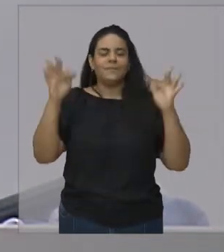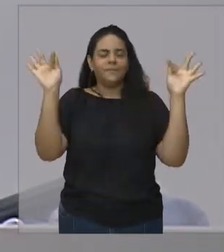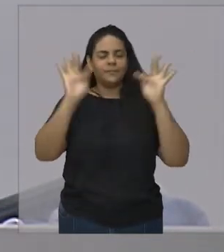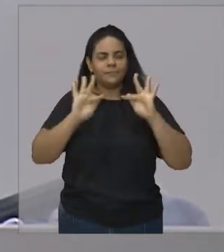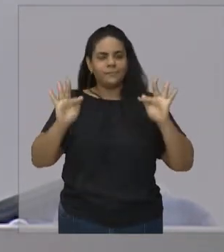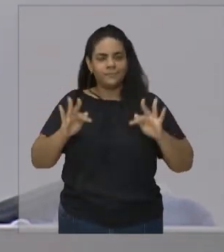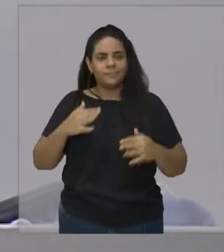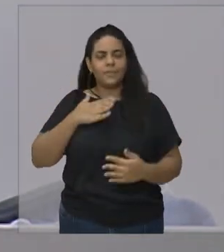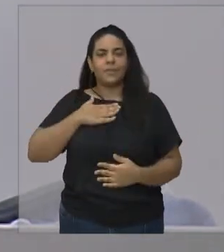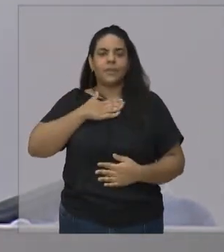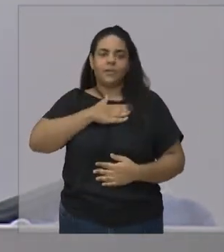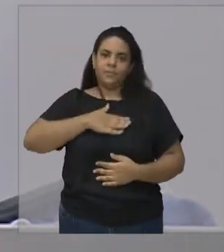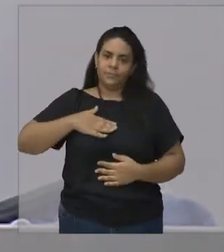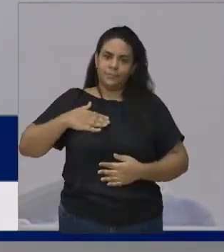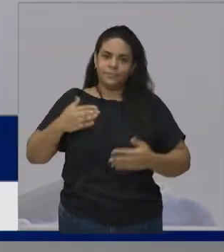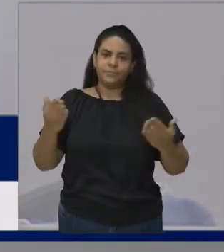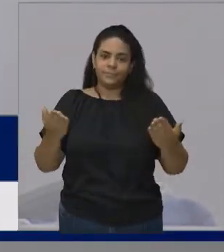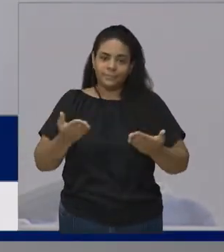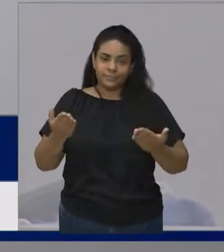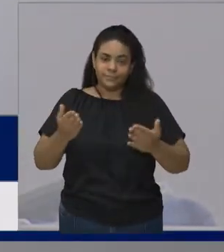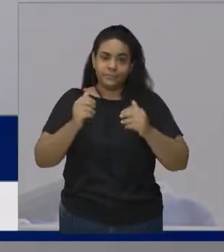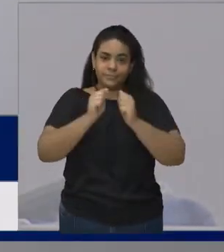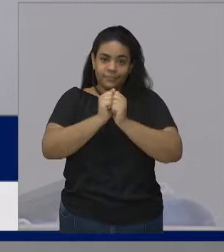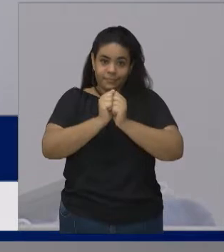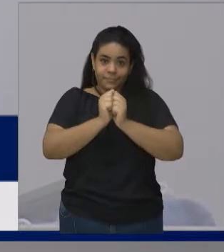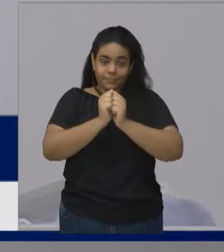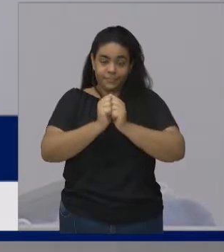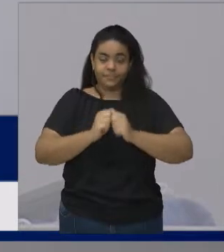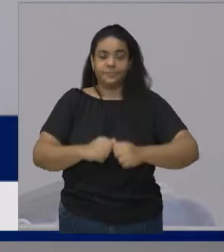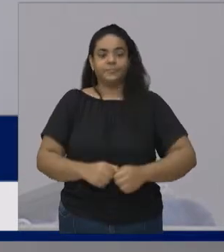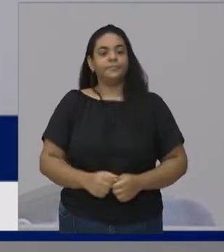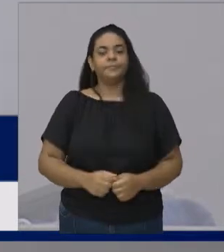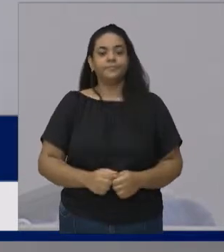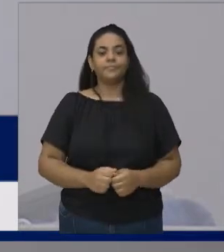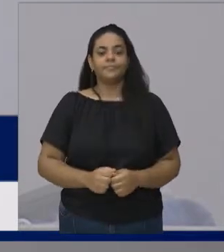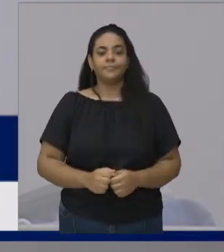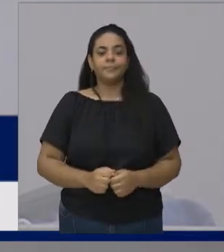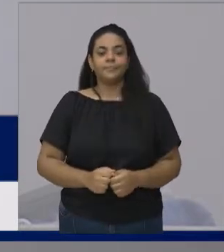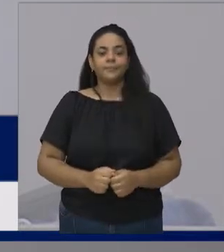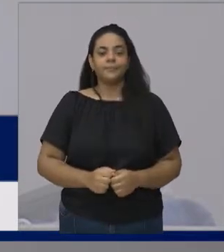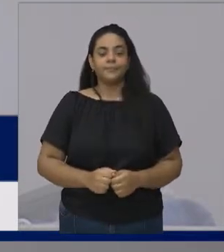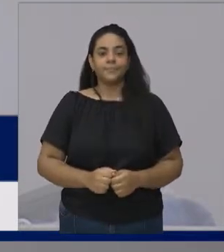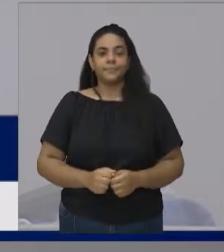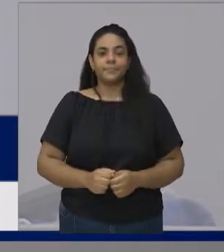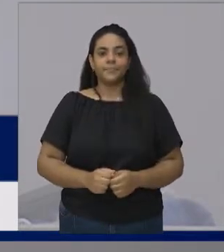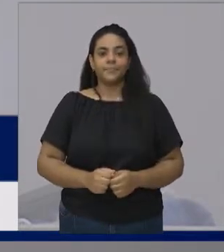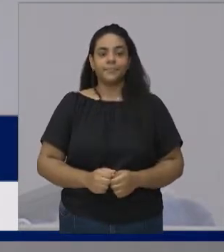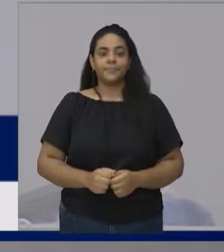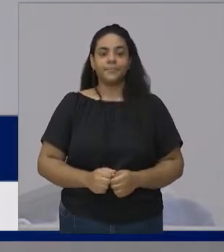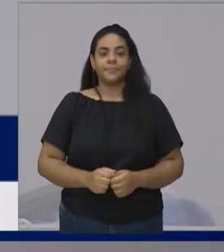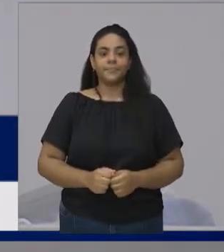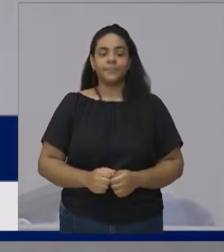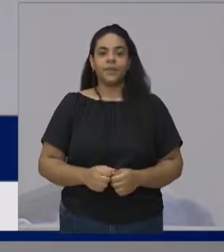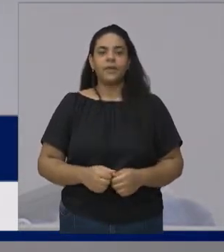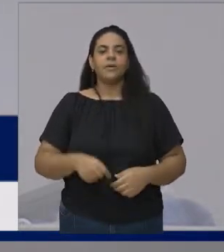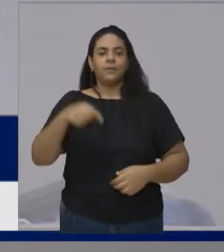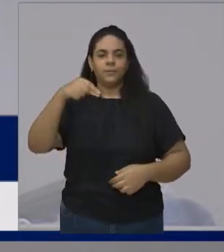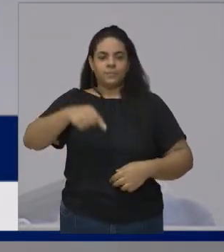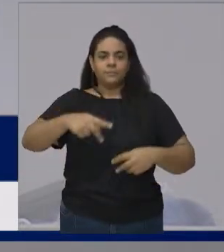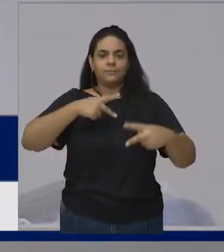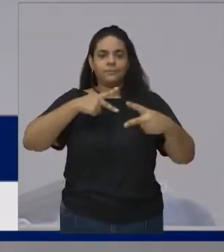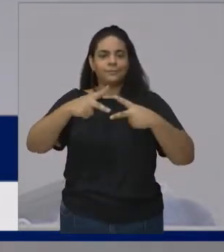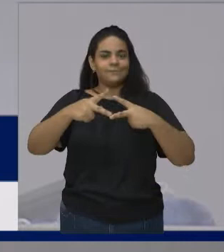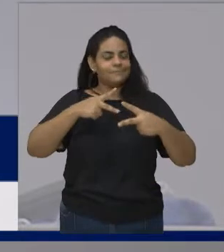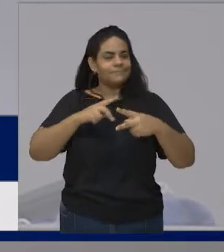estar aqui nessa noite, podendo trazer para São José dos Campos